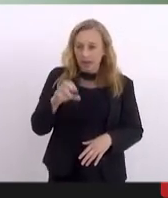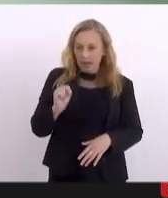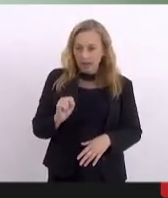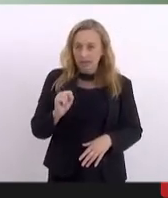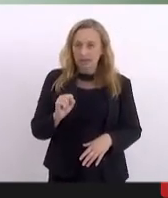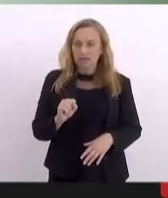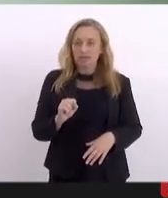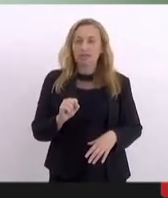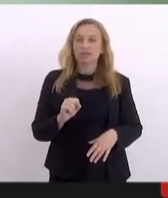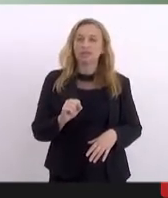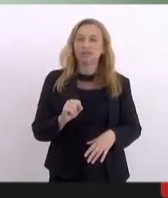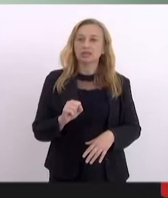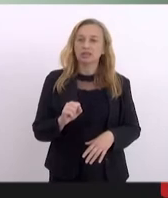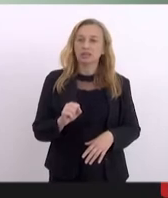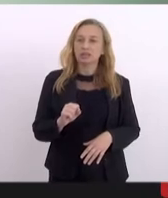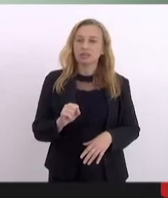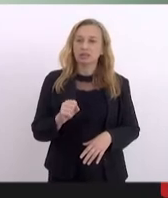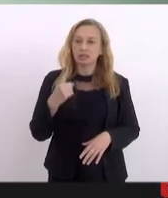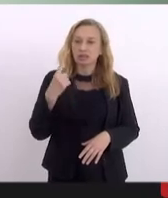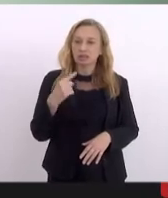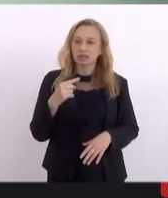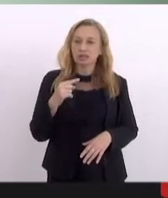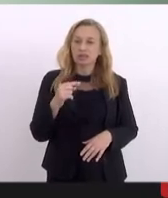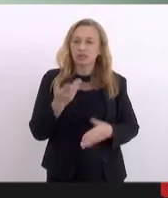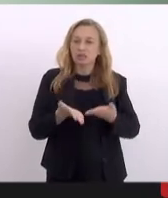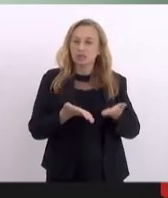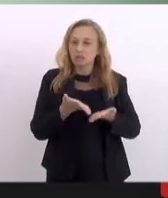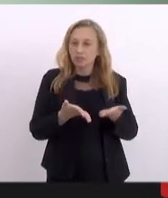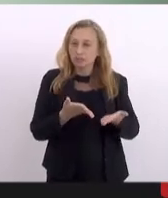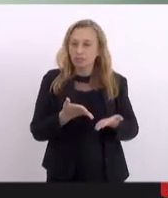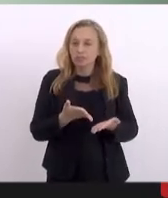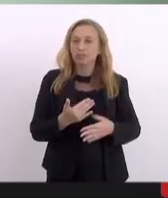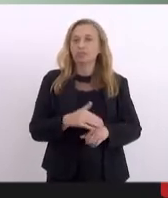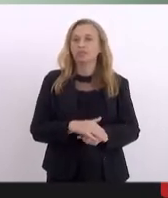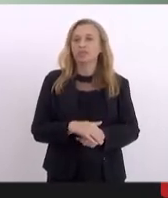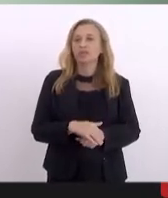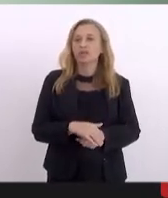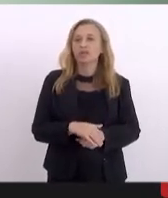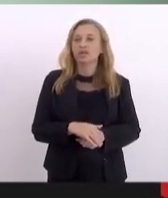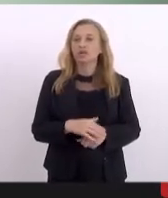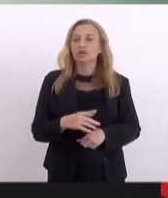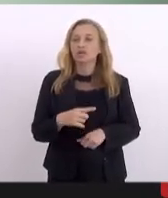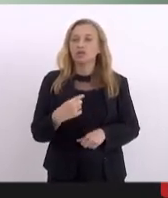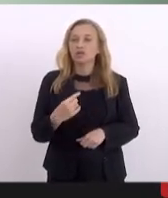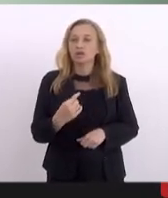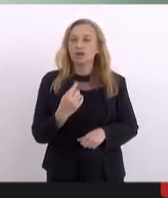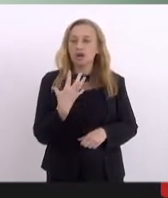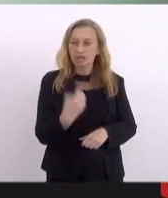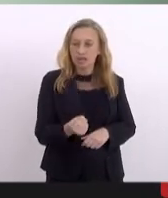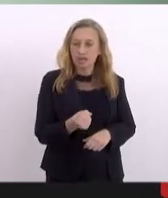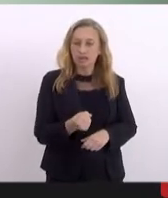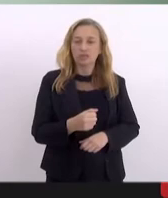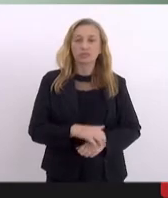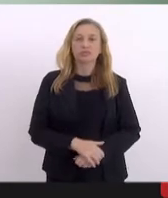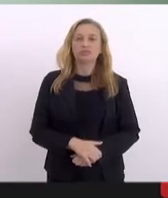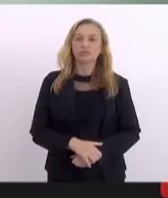sessões mensais para atendimento. Isto posto, o nosso parecer é favorável.